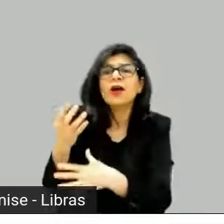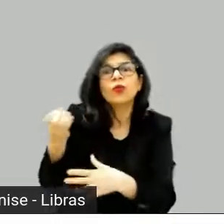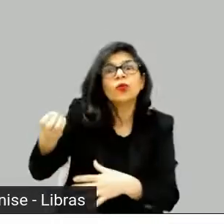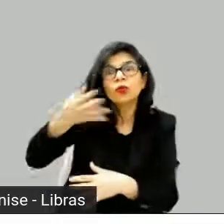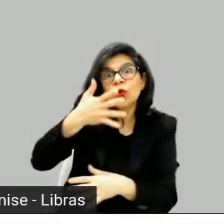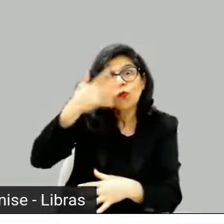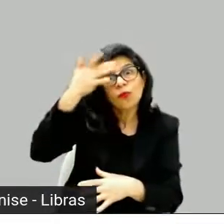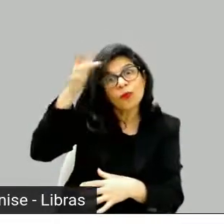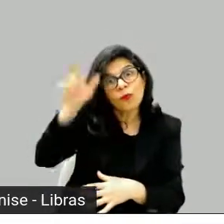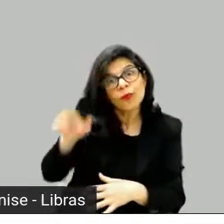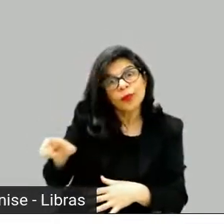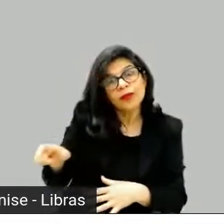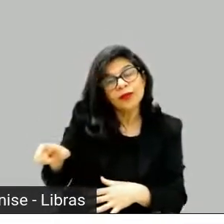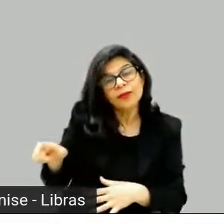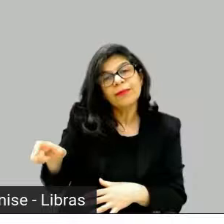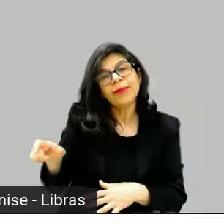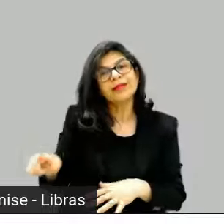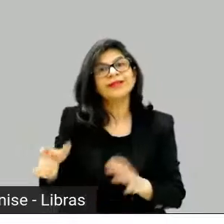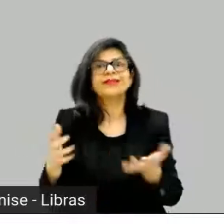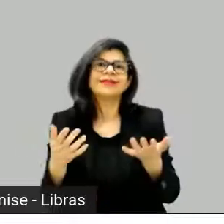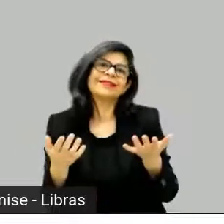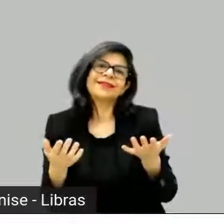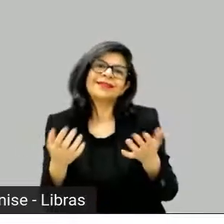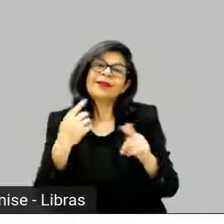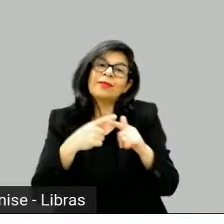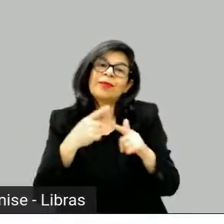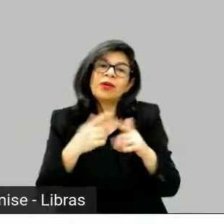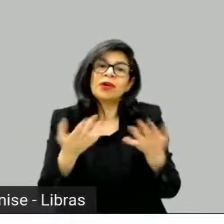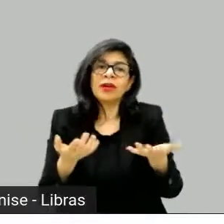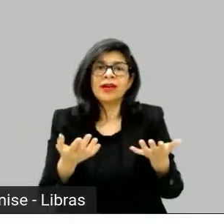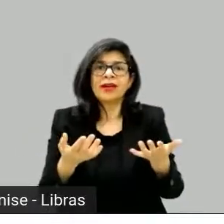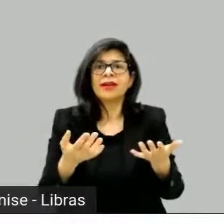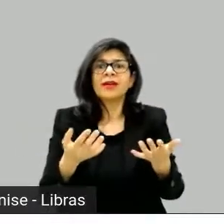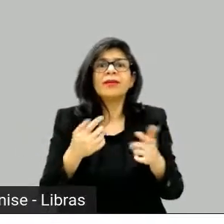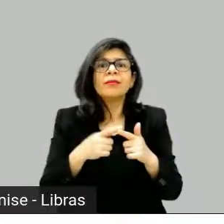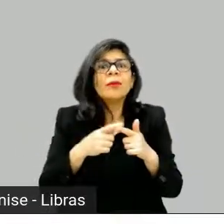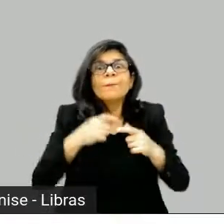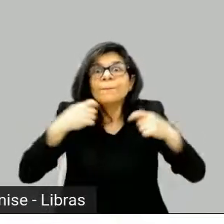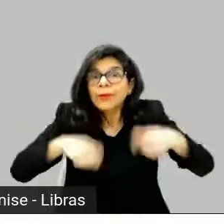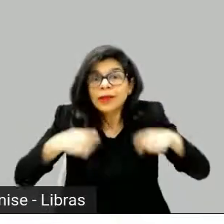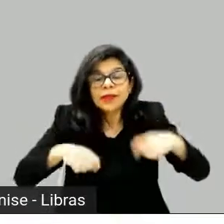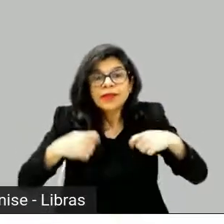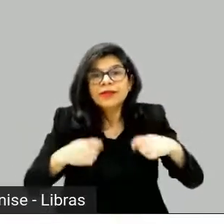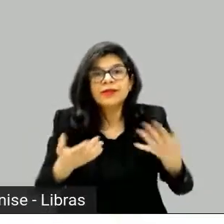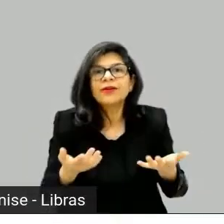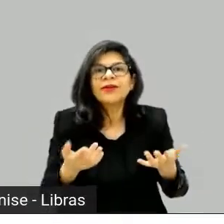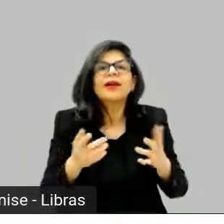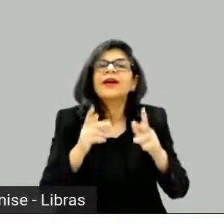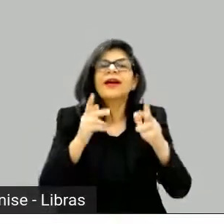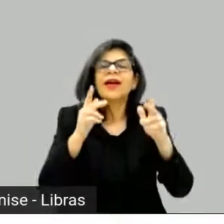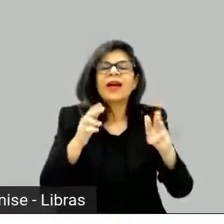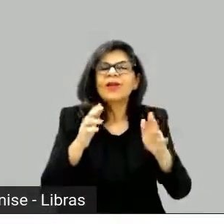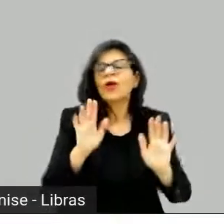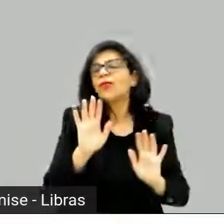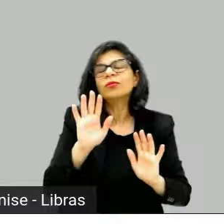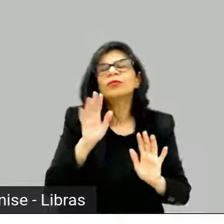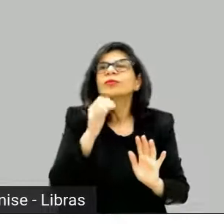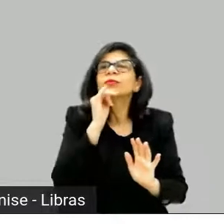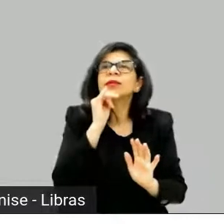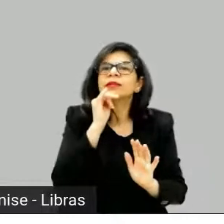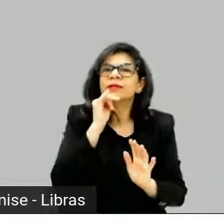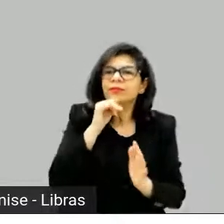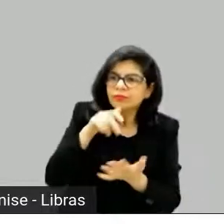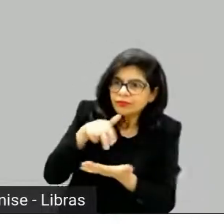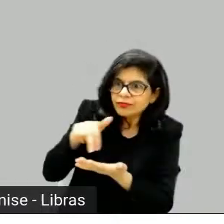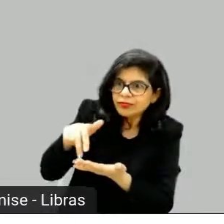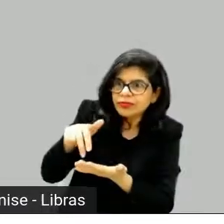pedra no caminho, você não pensa nela como um lugar para tropeçar, você pensa como um trampolim, entendeu? Para você dar um salto. Às vezes você quebra a